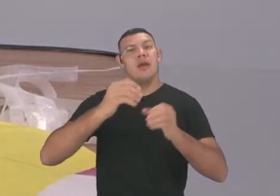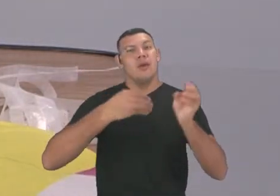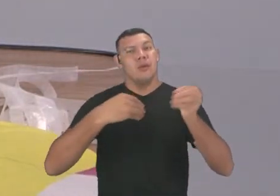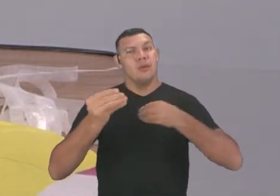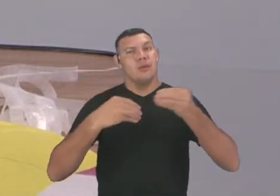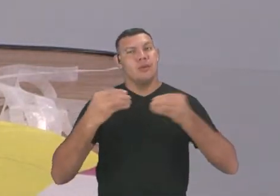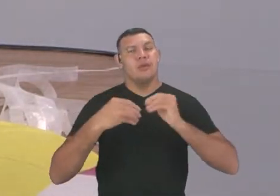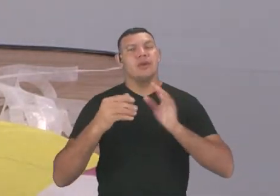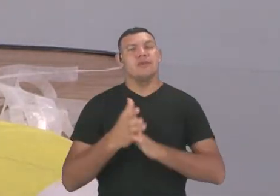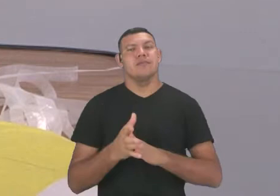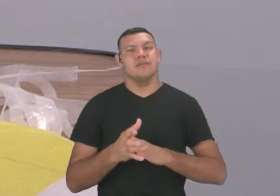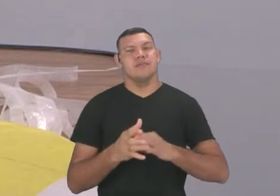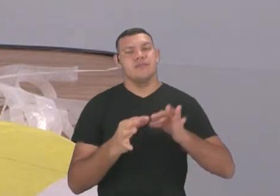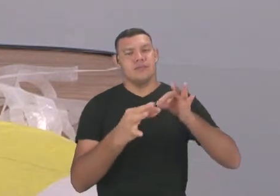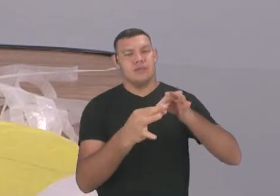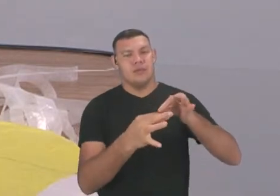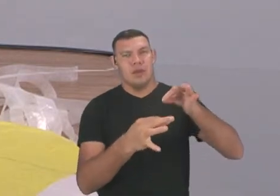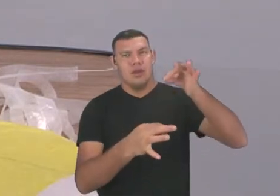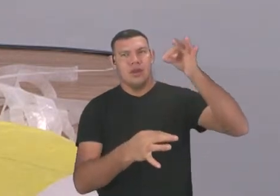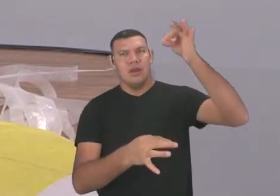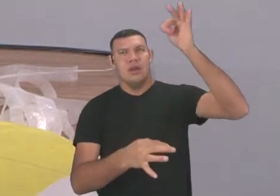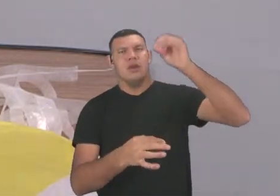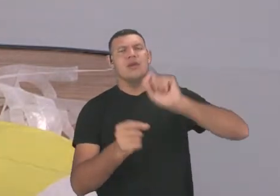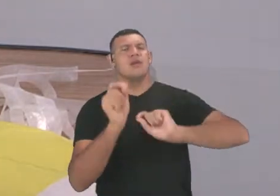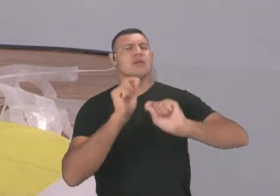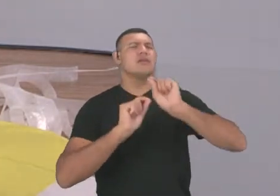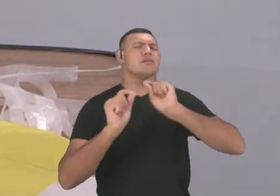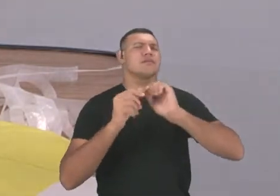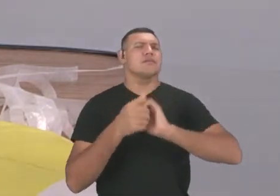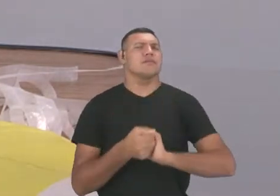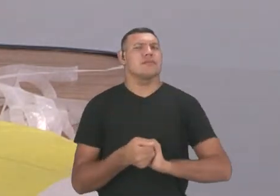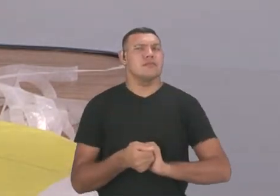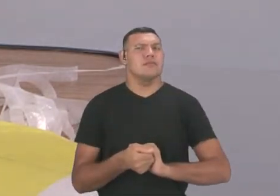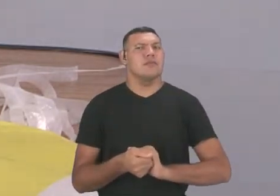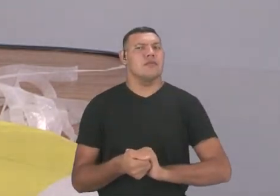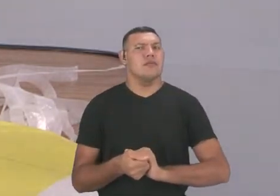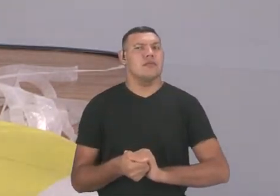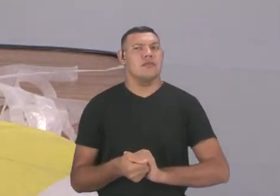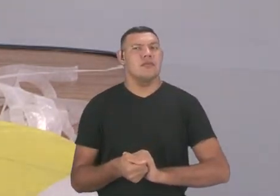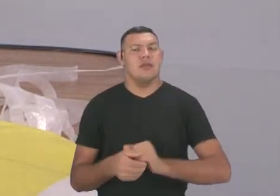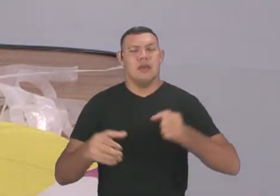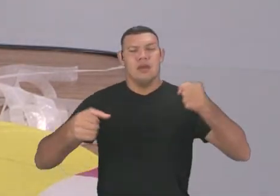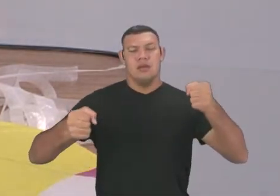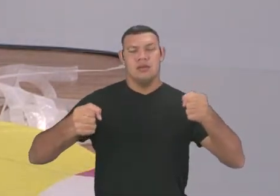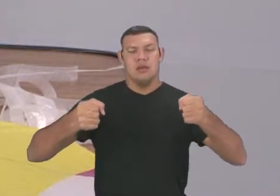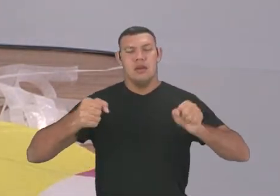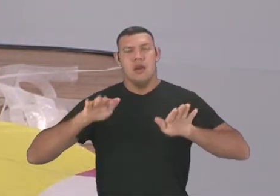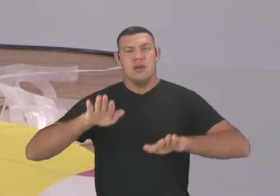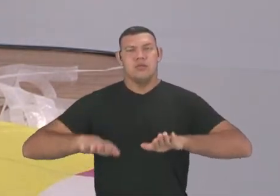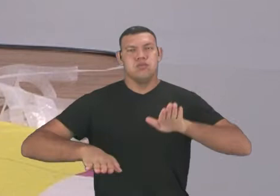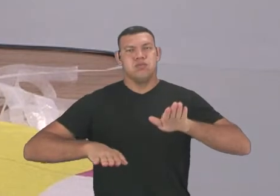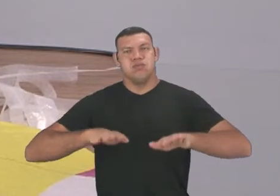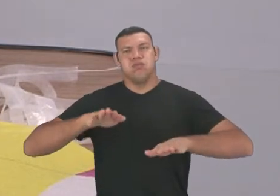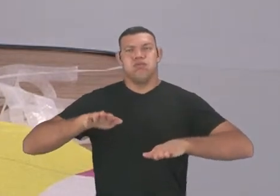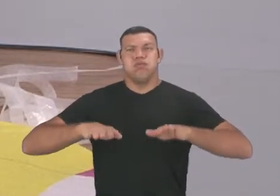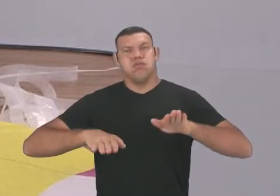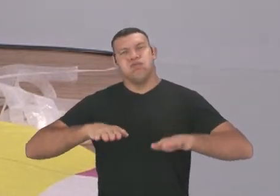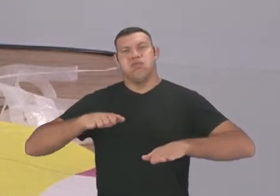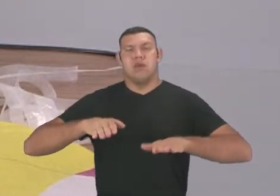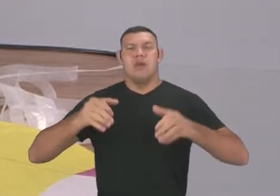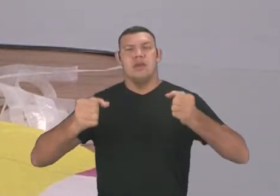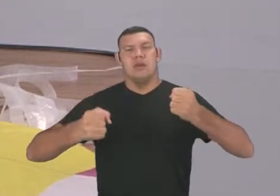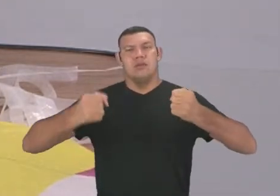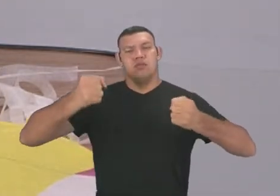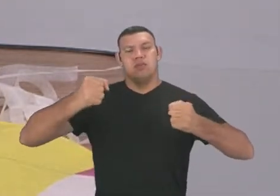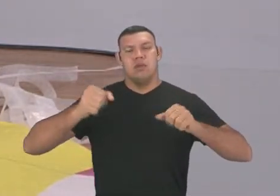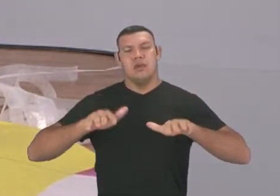fio, o cordão que servia para a pessoa segurar, Colocava os dois pés,